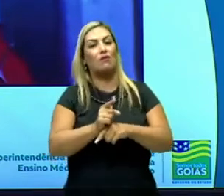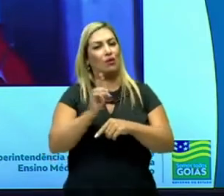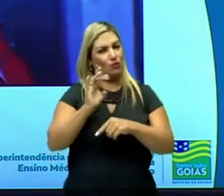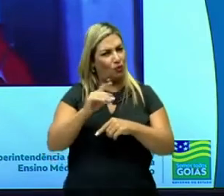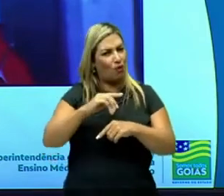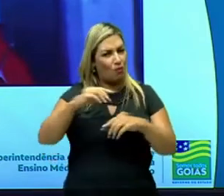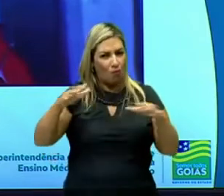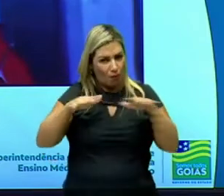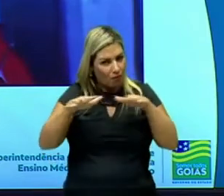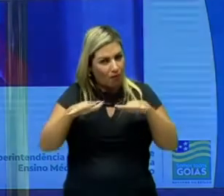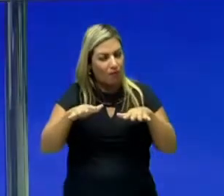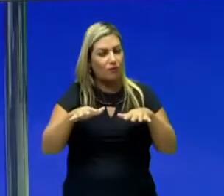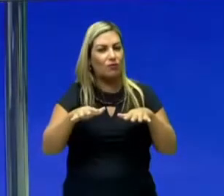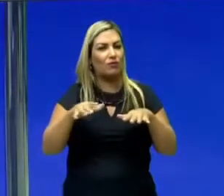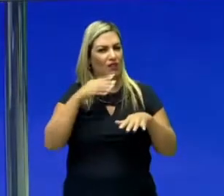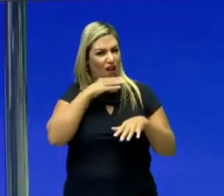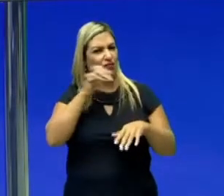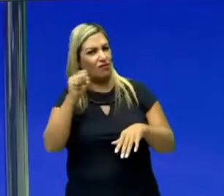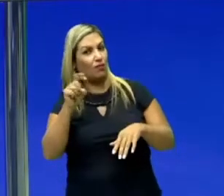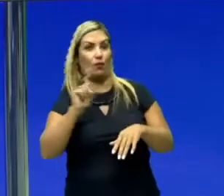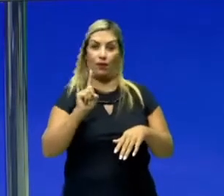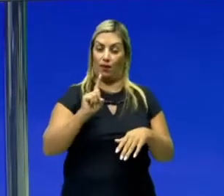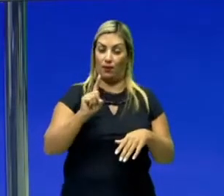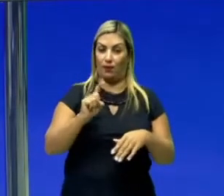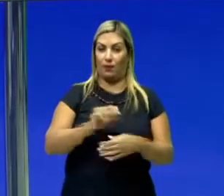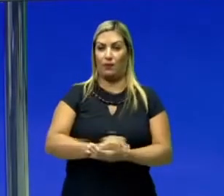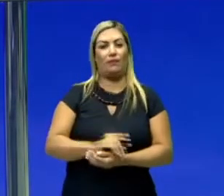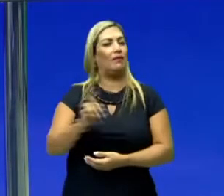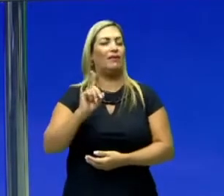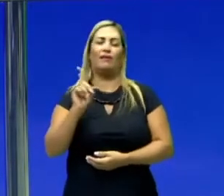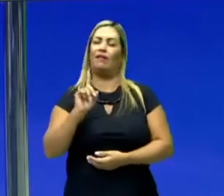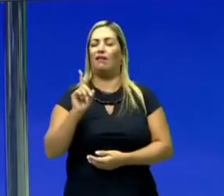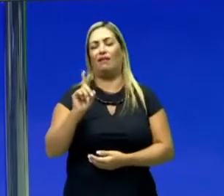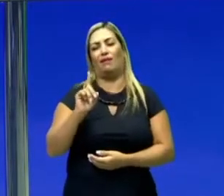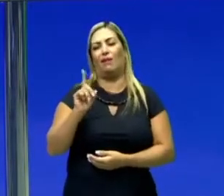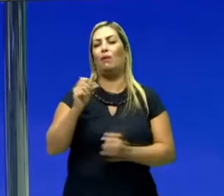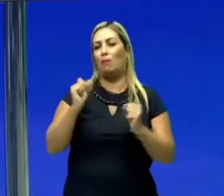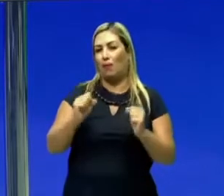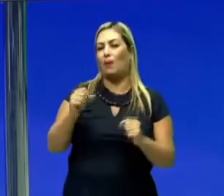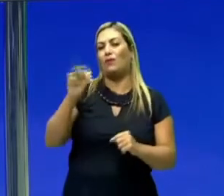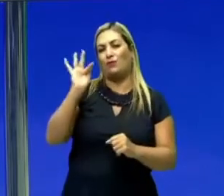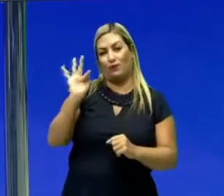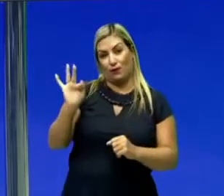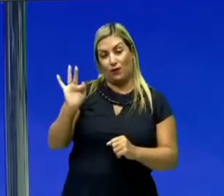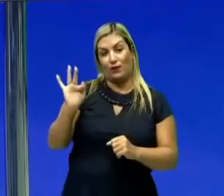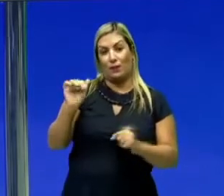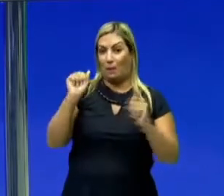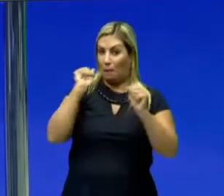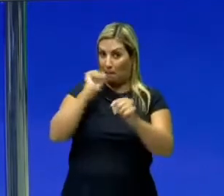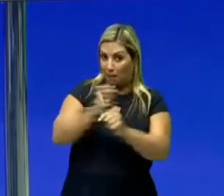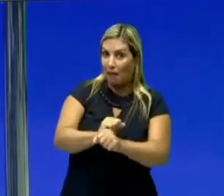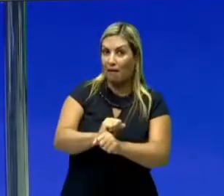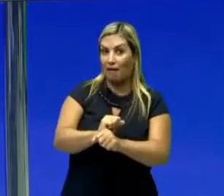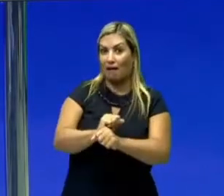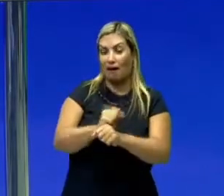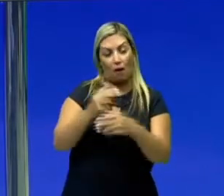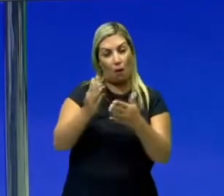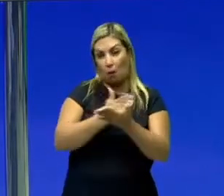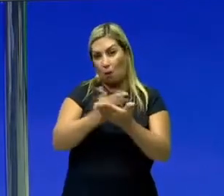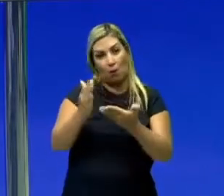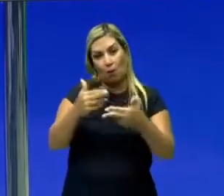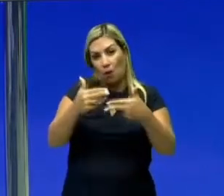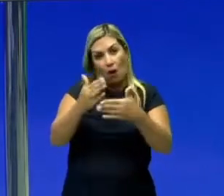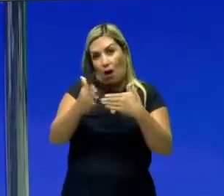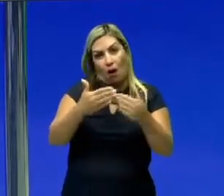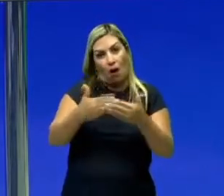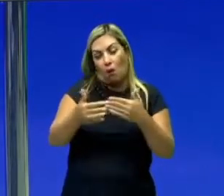só para colocar em movimento? O que você acha? Não, né, galerinha? Eu posso usar a força também para parar um corpo, não isso? E para quem